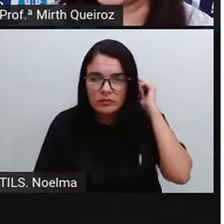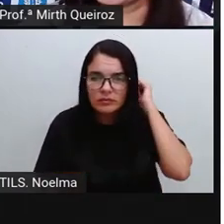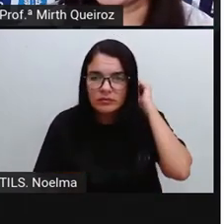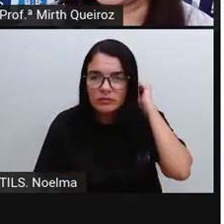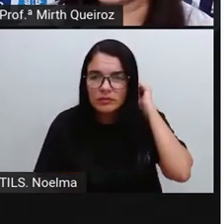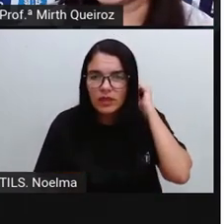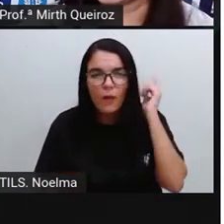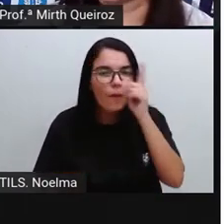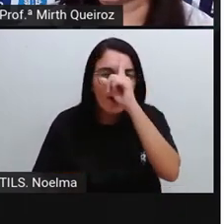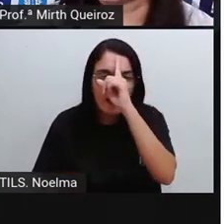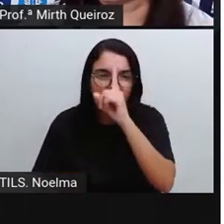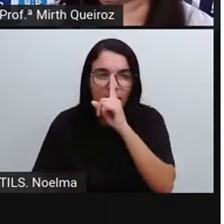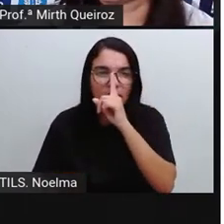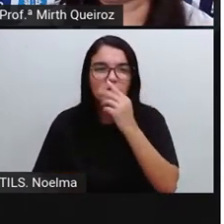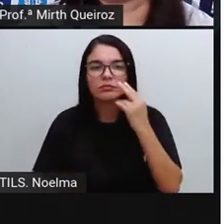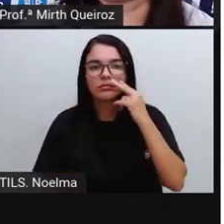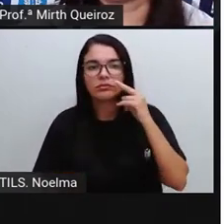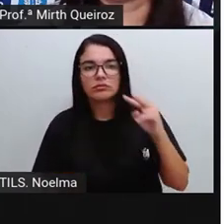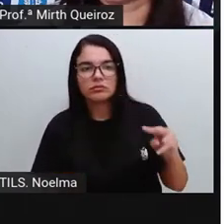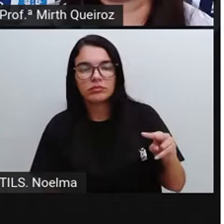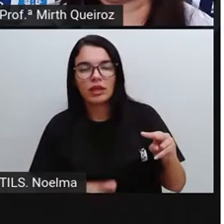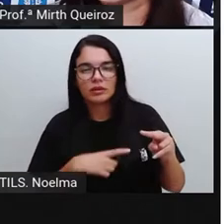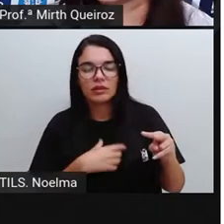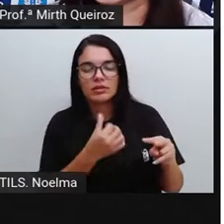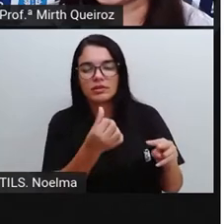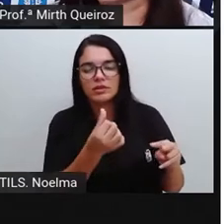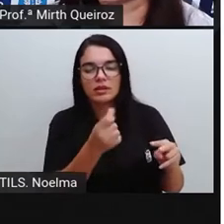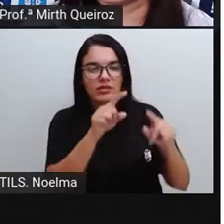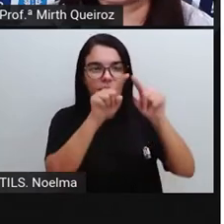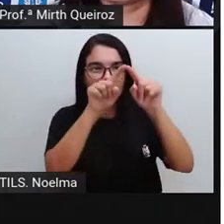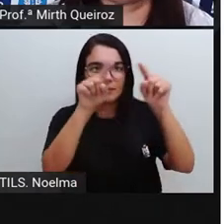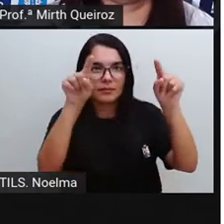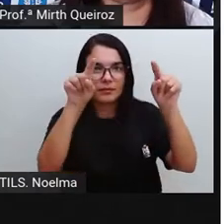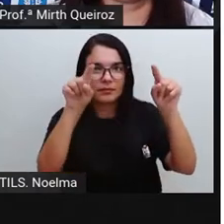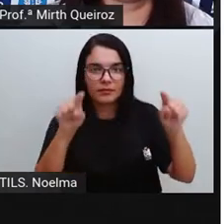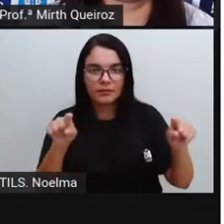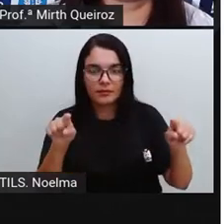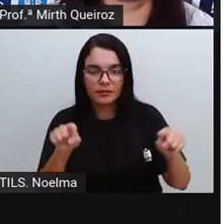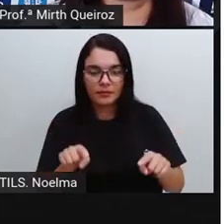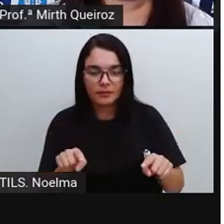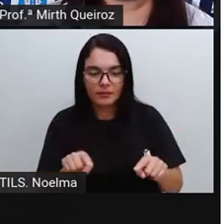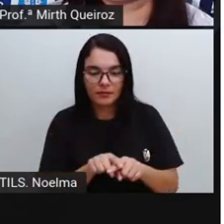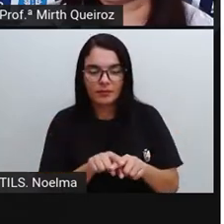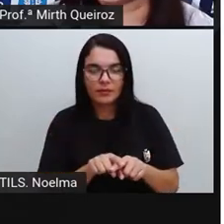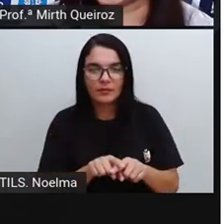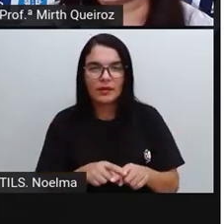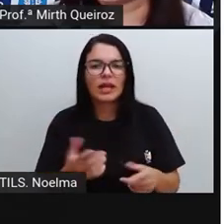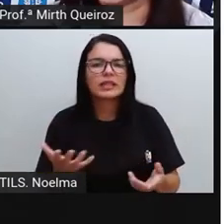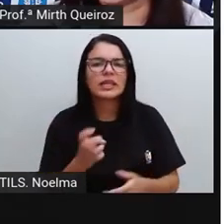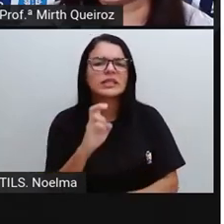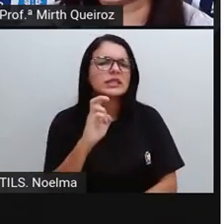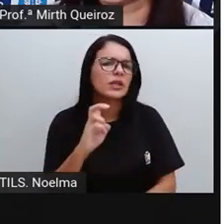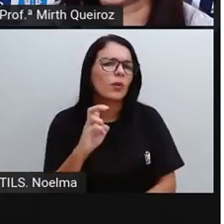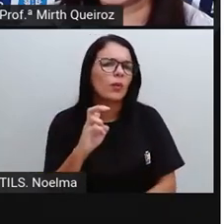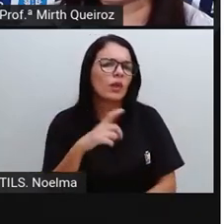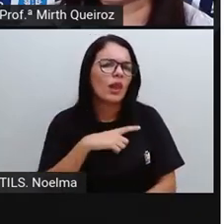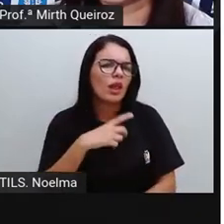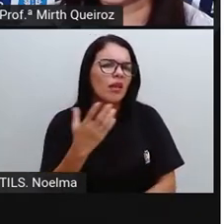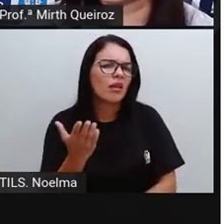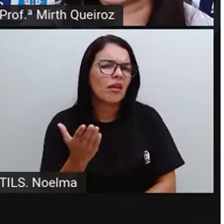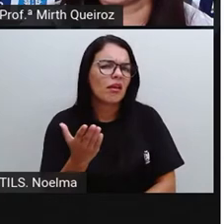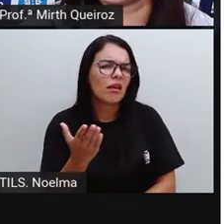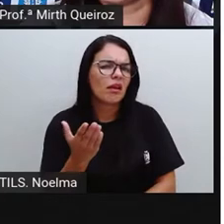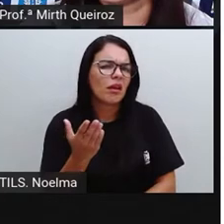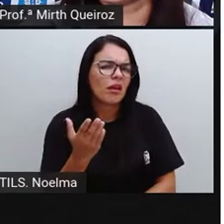o de amarelo, né? Que tem aqui seis lados, é um hexágono. E de cinco lados, tem alguns cinco lados?